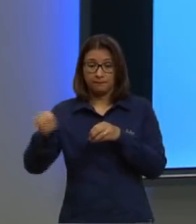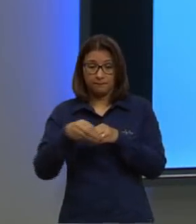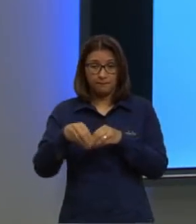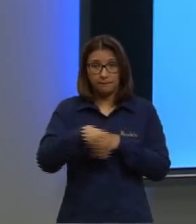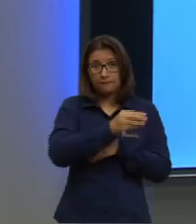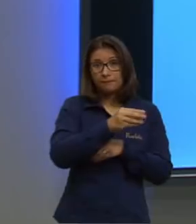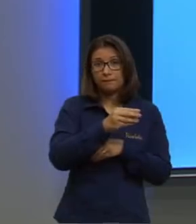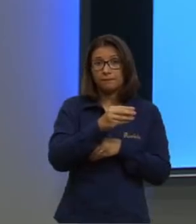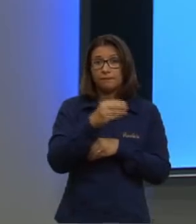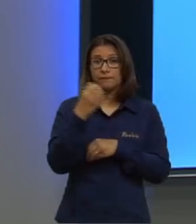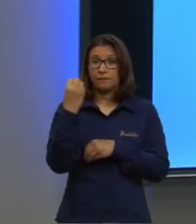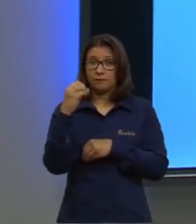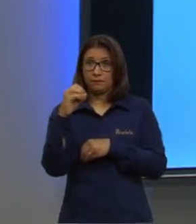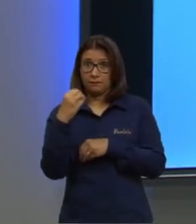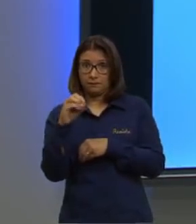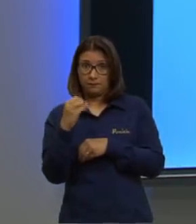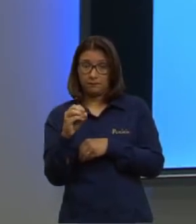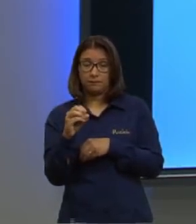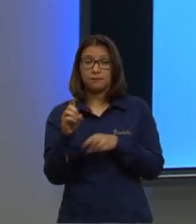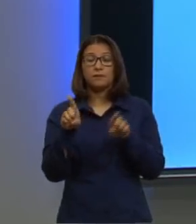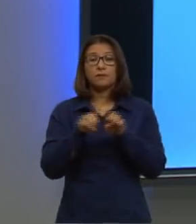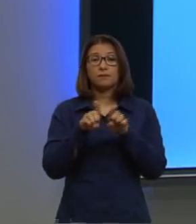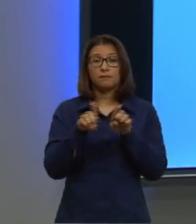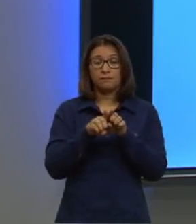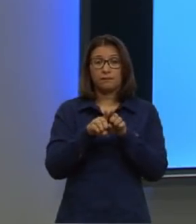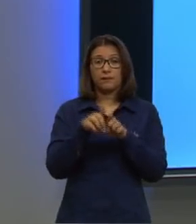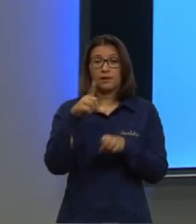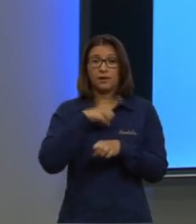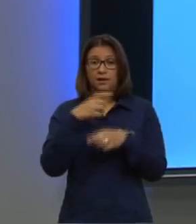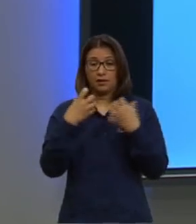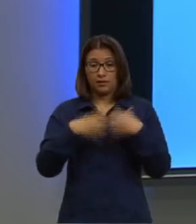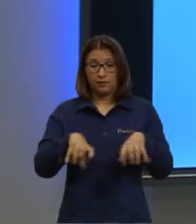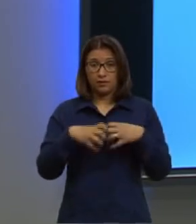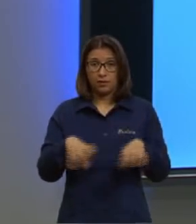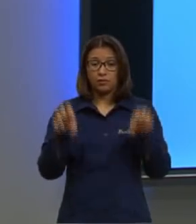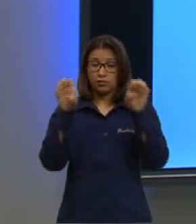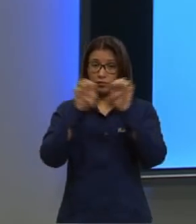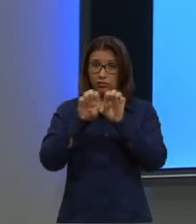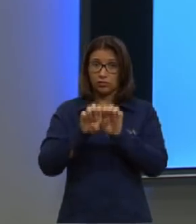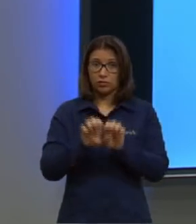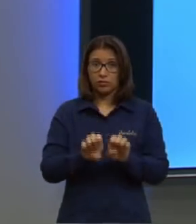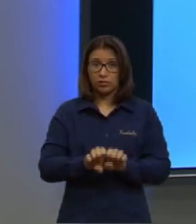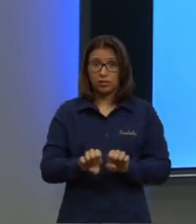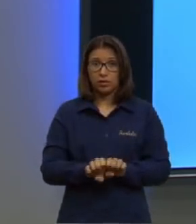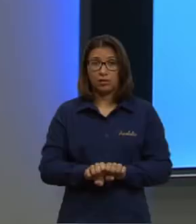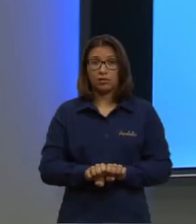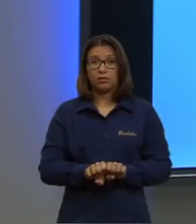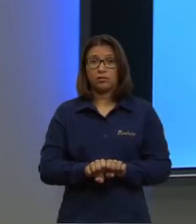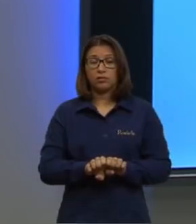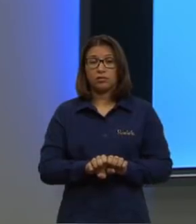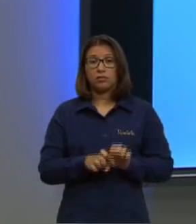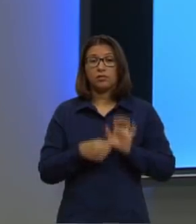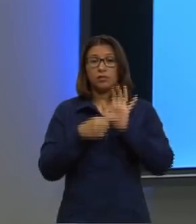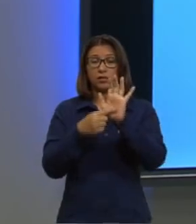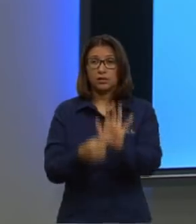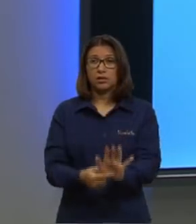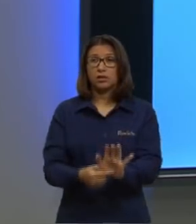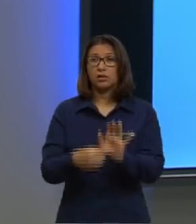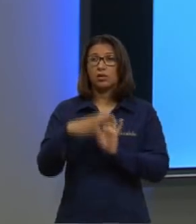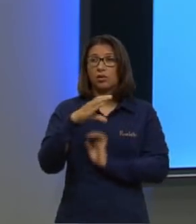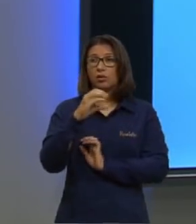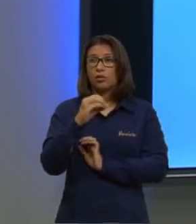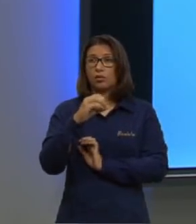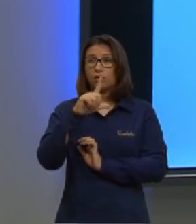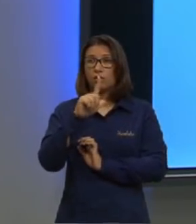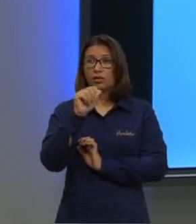lá na hemoglobina e também têm função estrutural, aí citando o colágeno e a queratina,